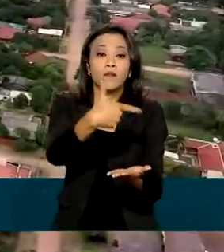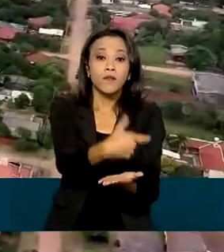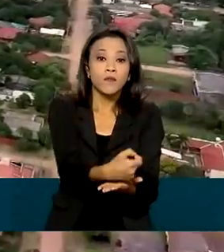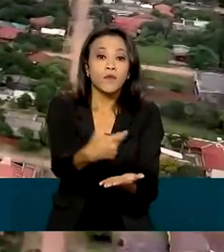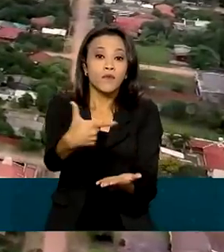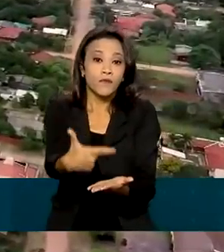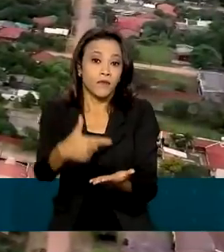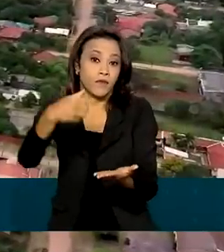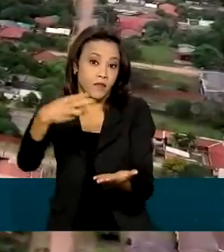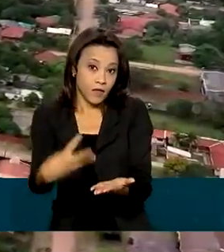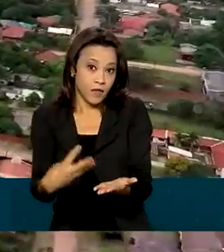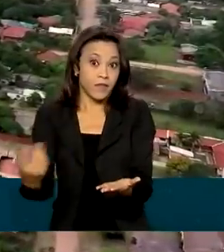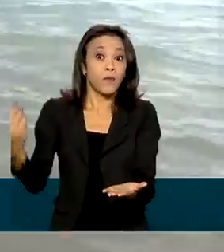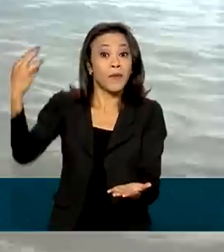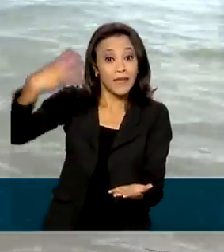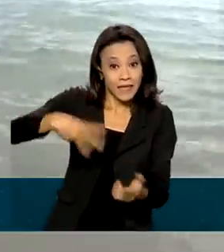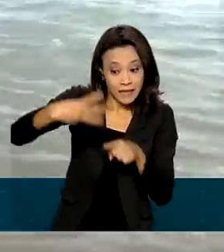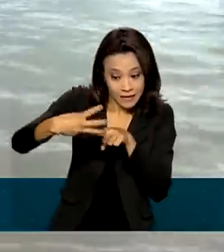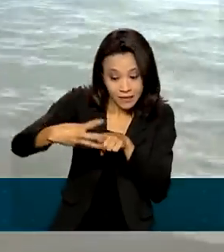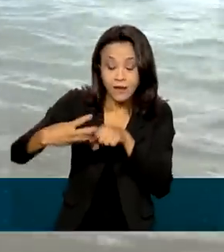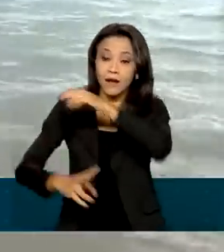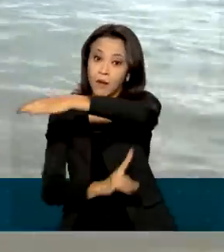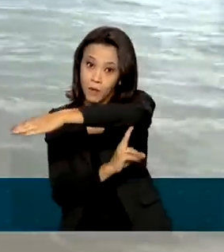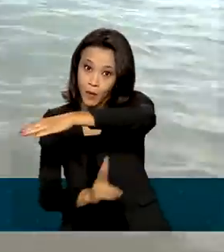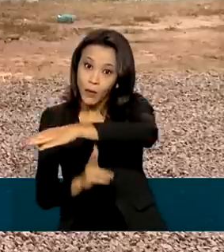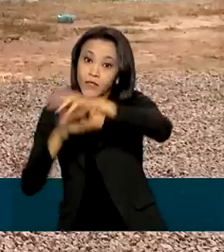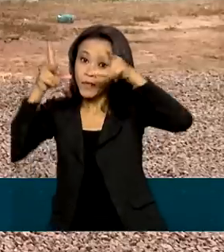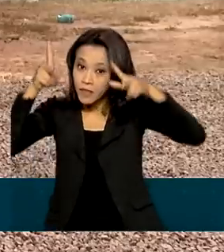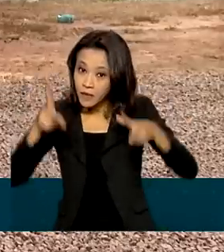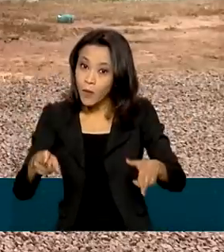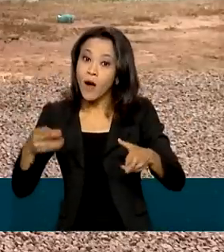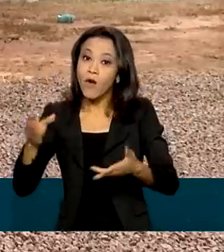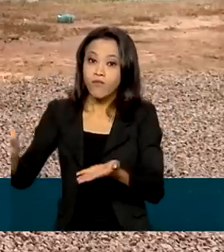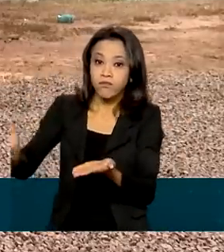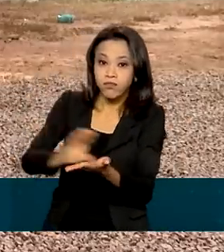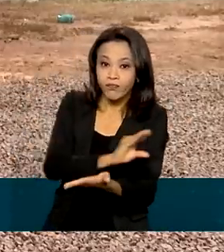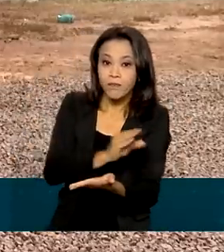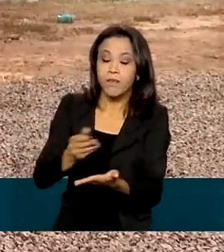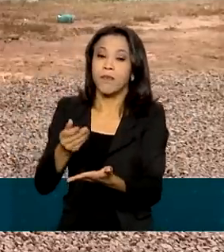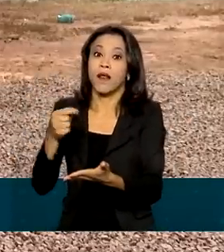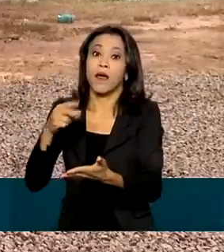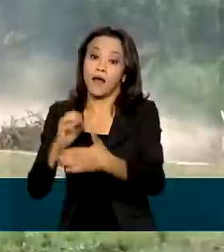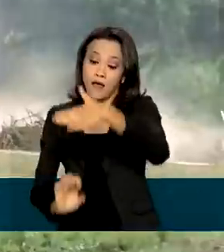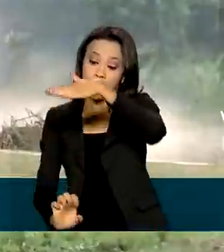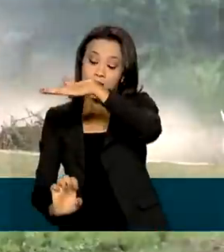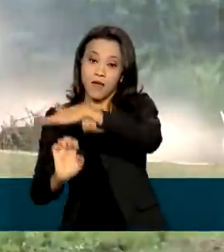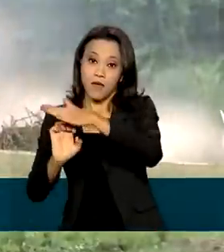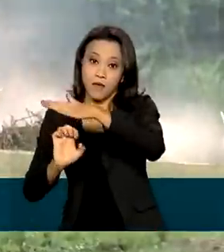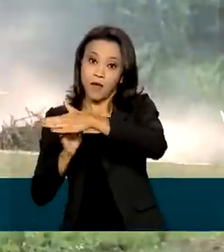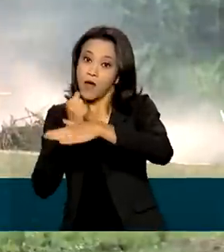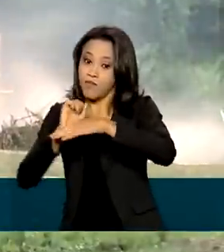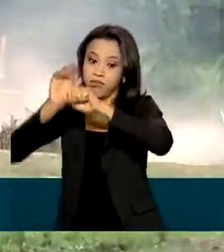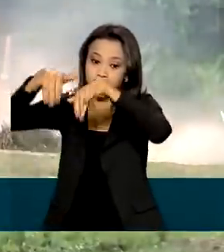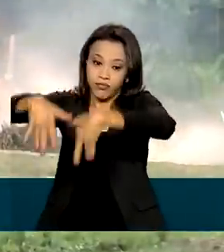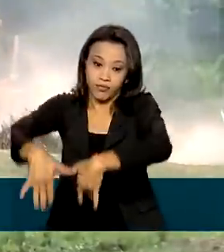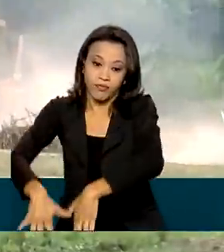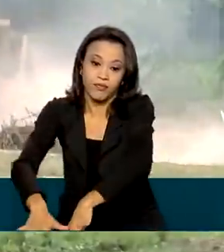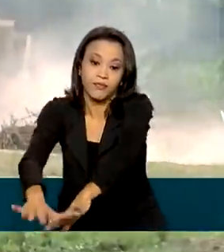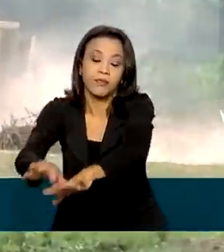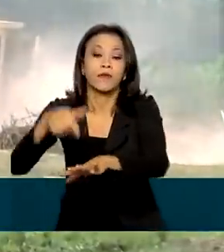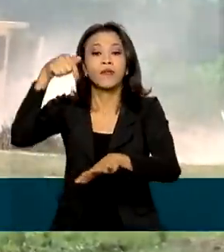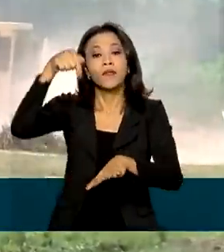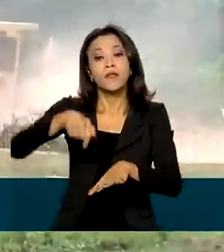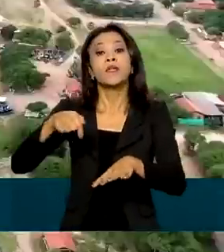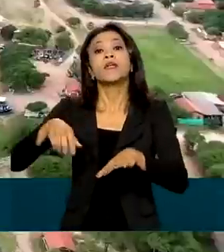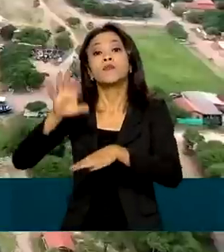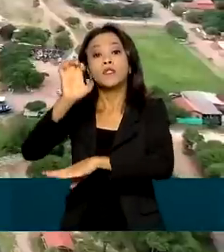terceira ponte, também financiada pela Itaipu Binacional, está em construção ligando os municípios de Porto Murtinho, no Mato